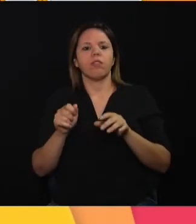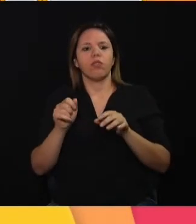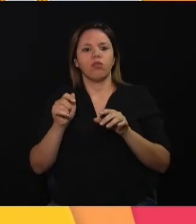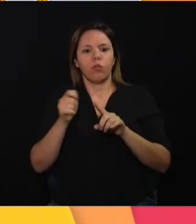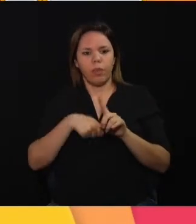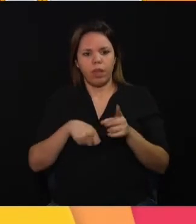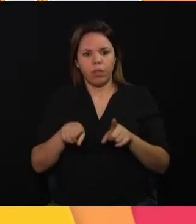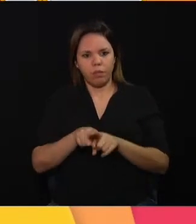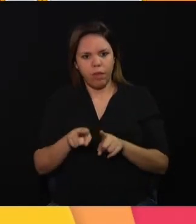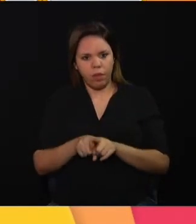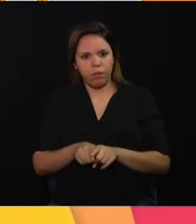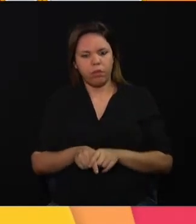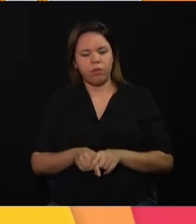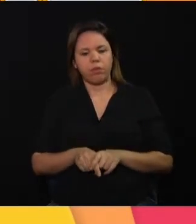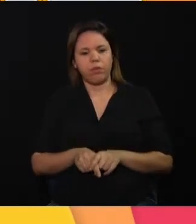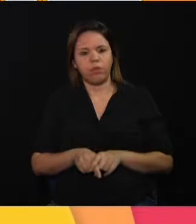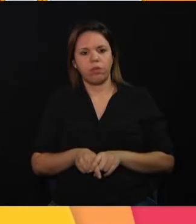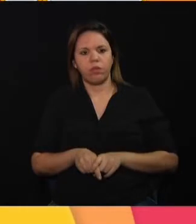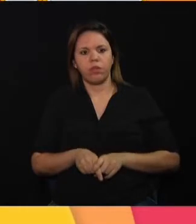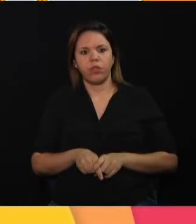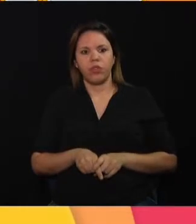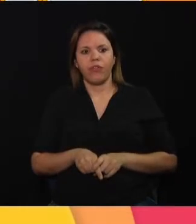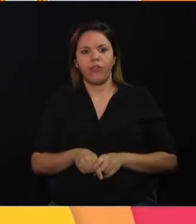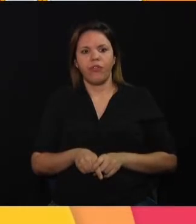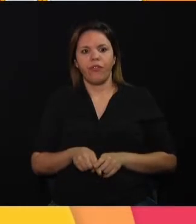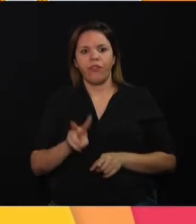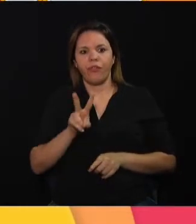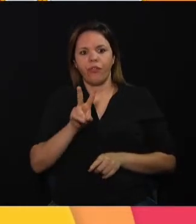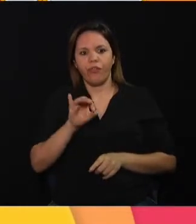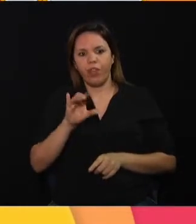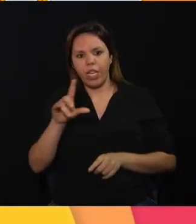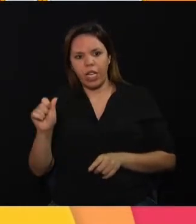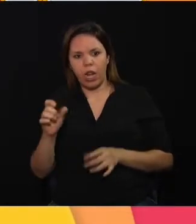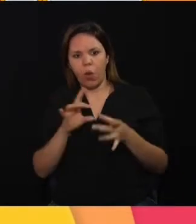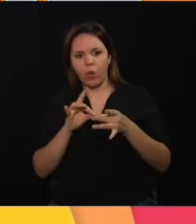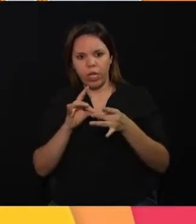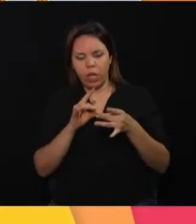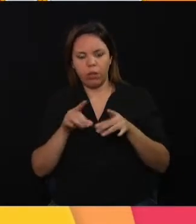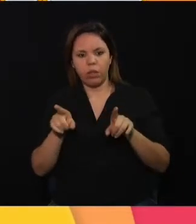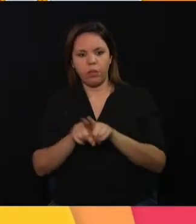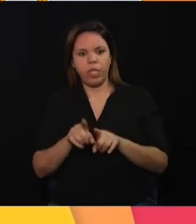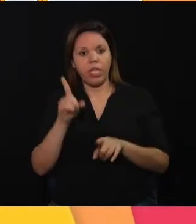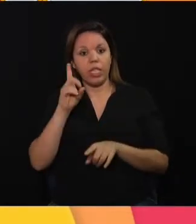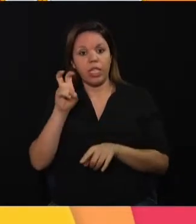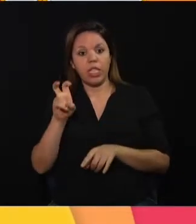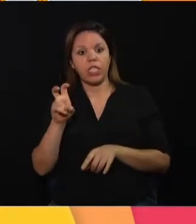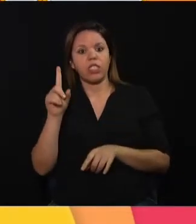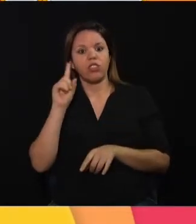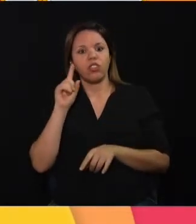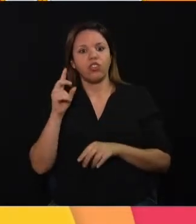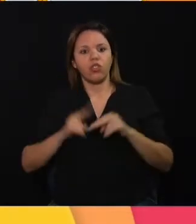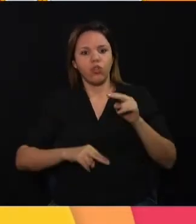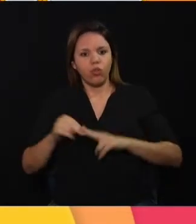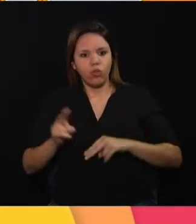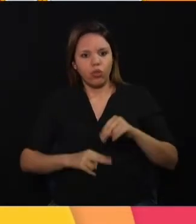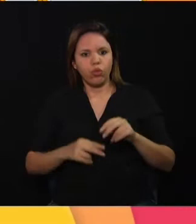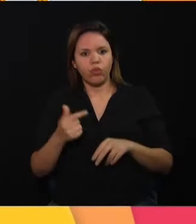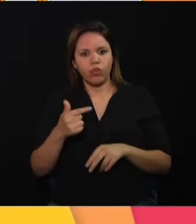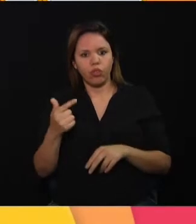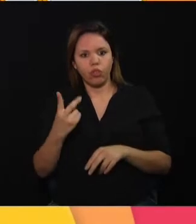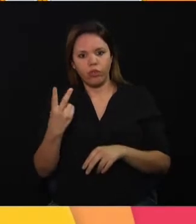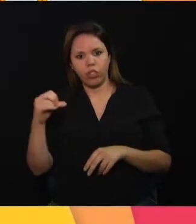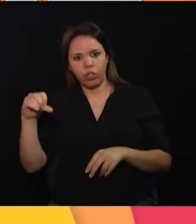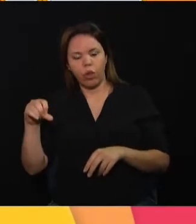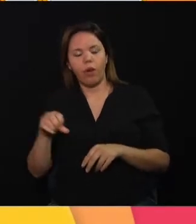São Joaquim Santana da Vila União, no dia 15 de junho, às 7 e meia da noite, na comunidade Nossa Senhora da Libertação